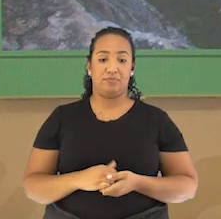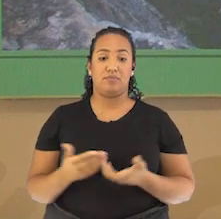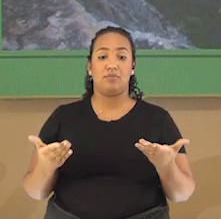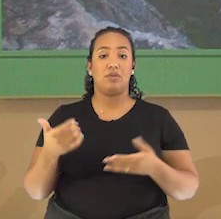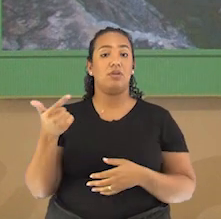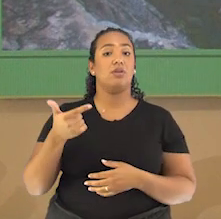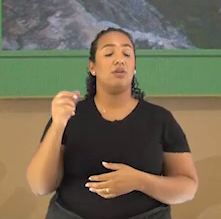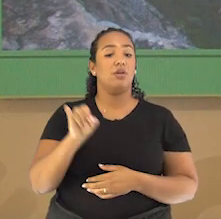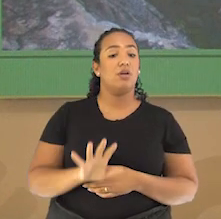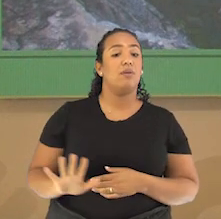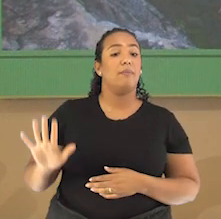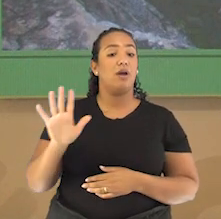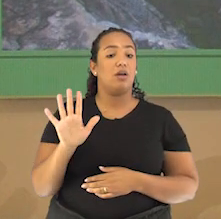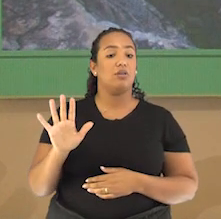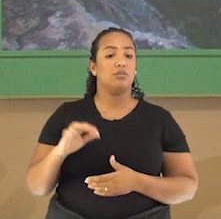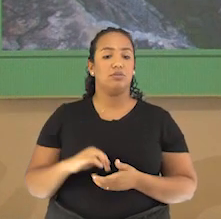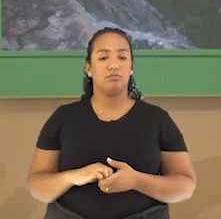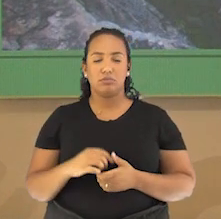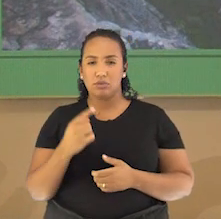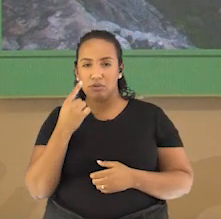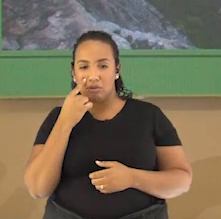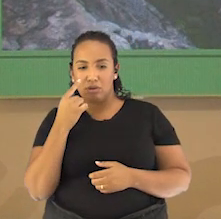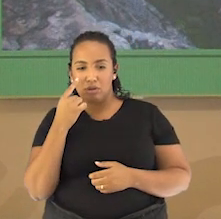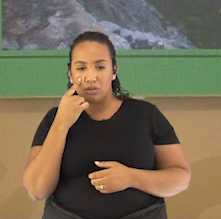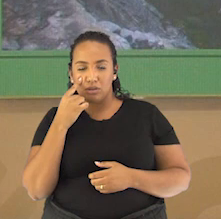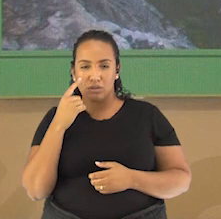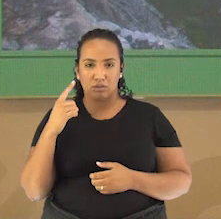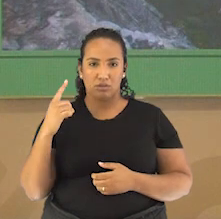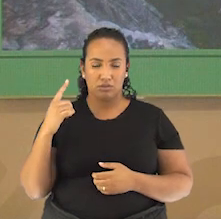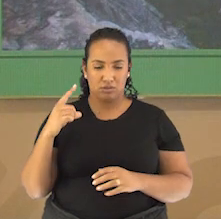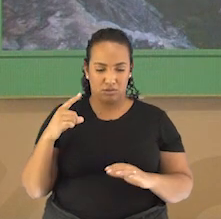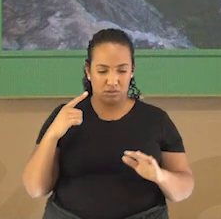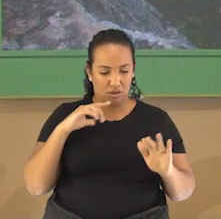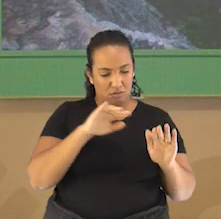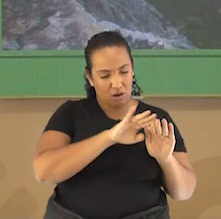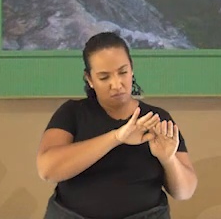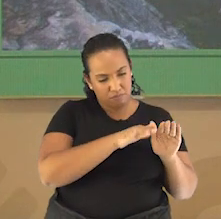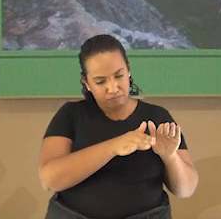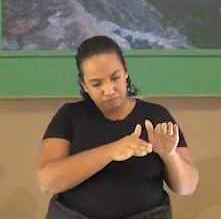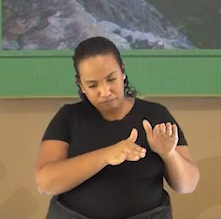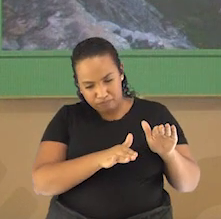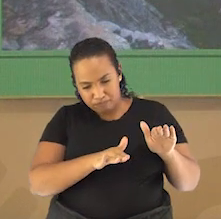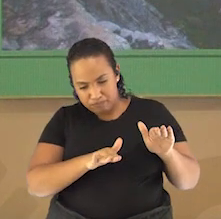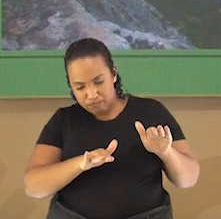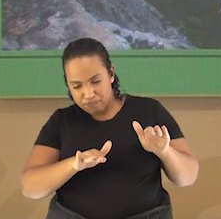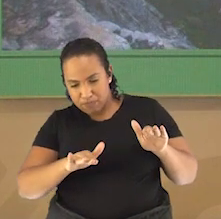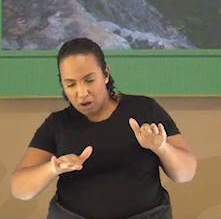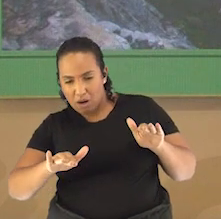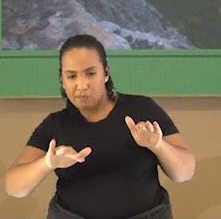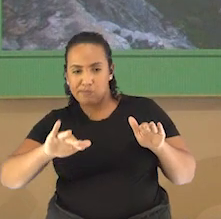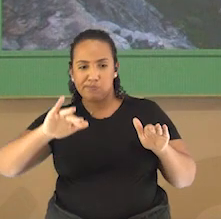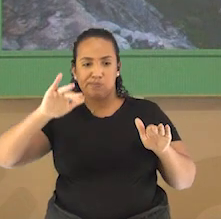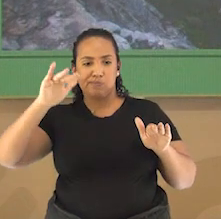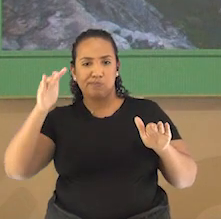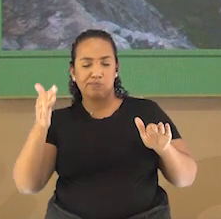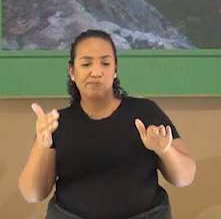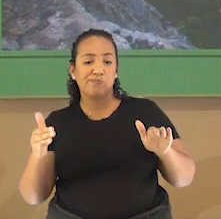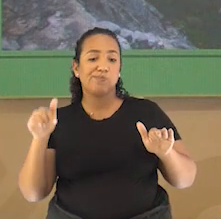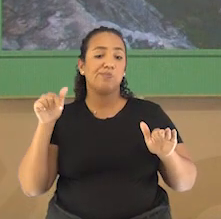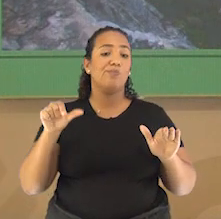Então, vamos para a segunda. Nela, temos ao centro uma parte mais rebaixada, de pouca altitude.